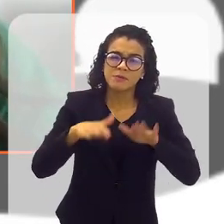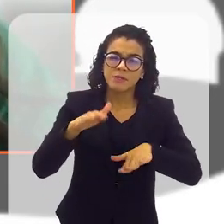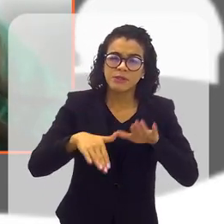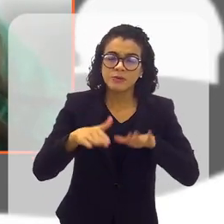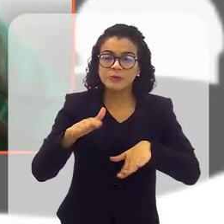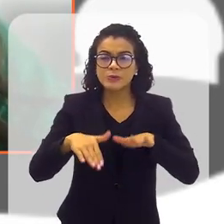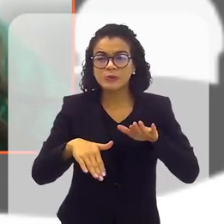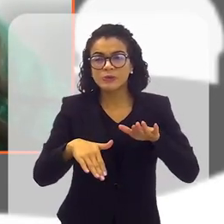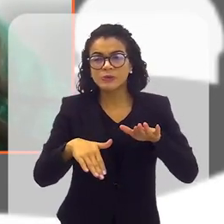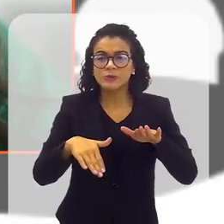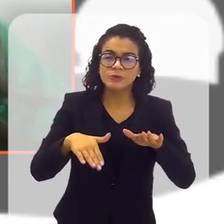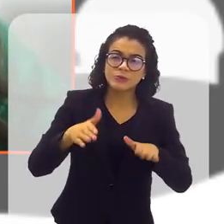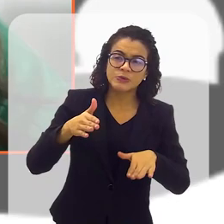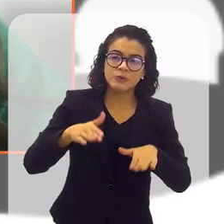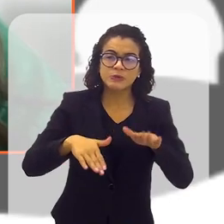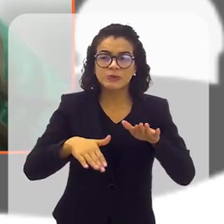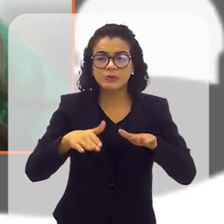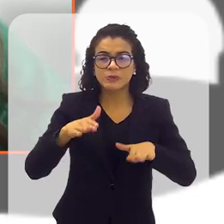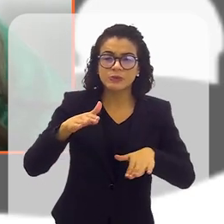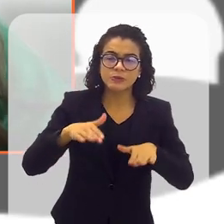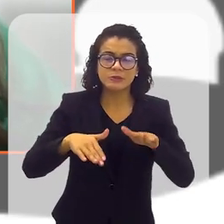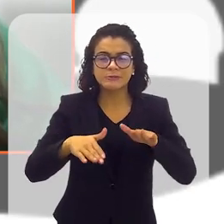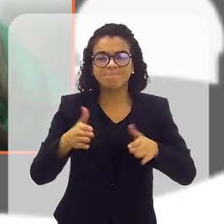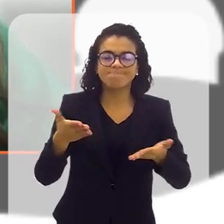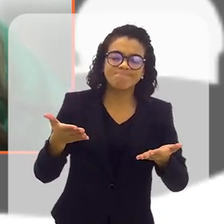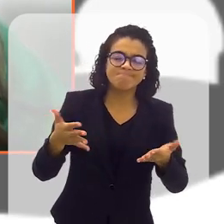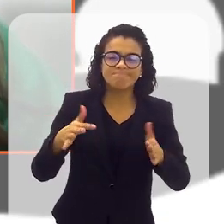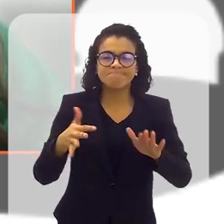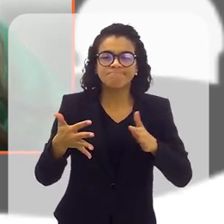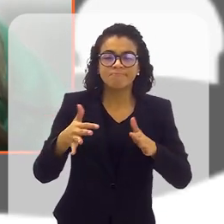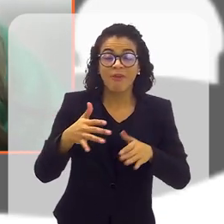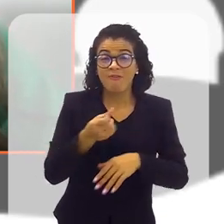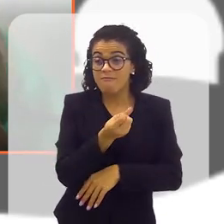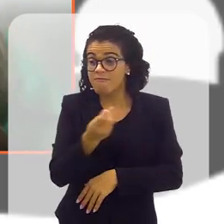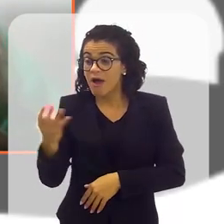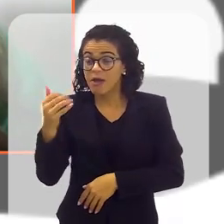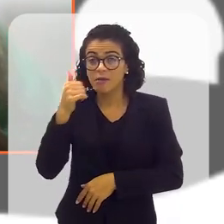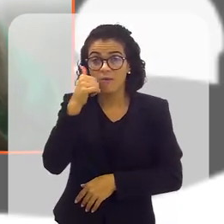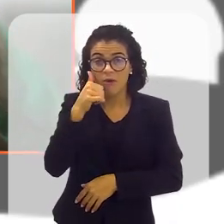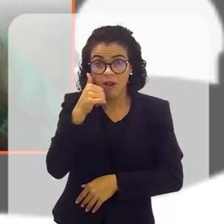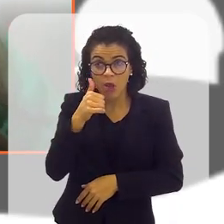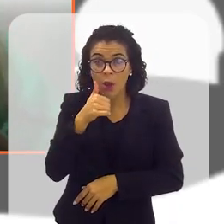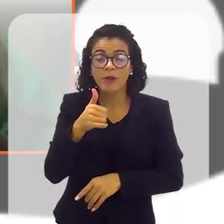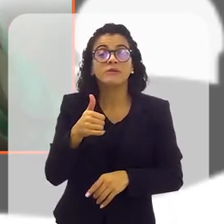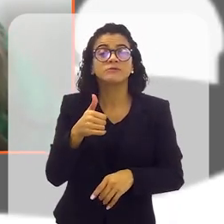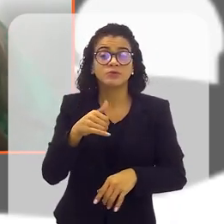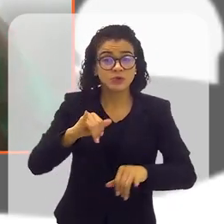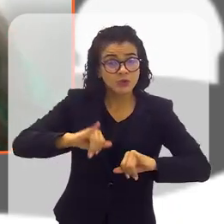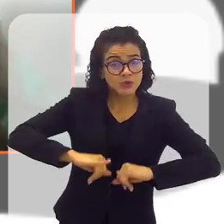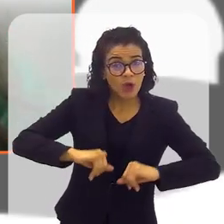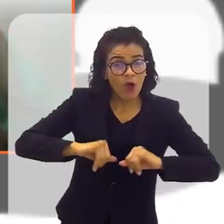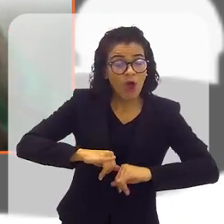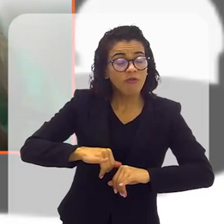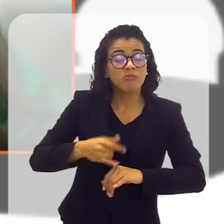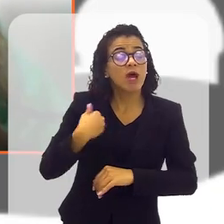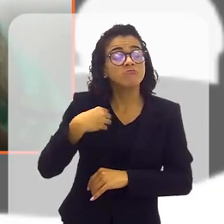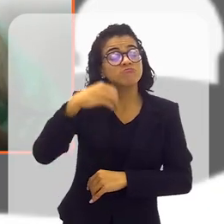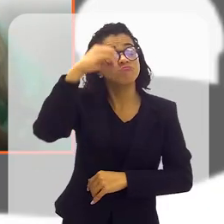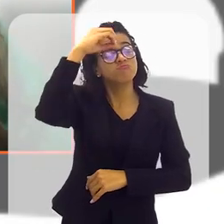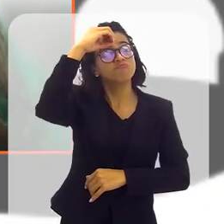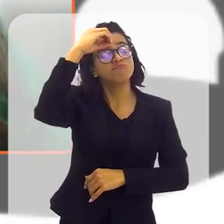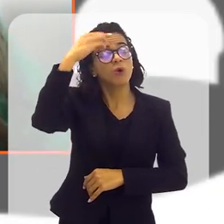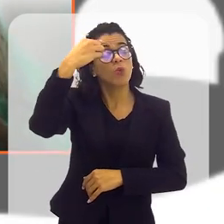pelo menos, assim, muitas mulheres sofrem, e às vezes nem sabem que estão